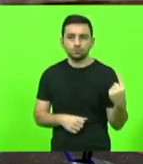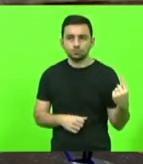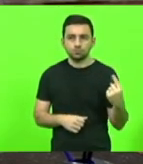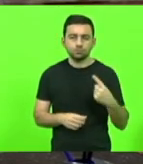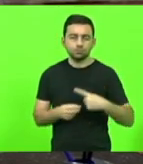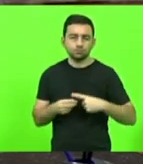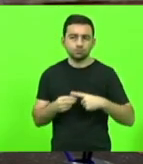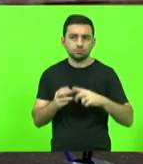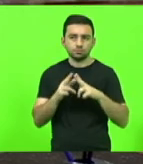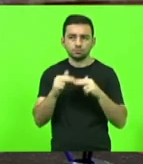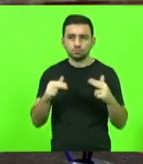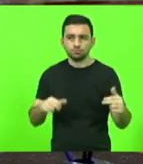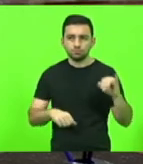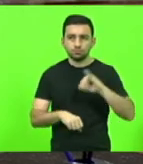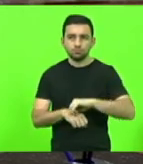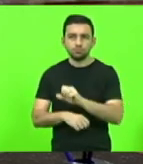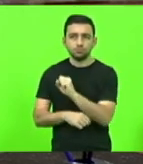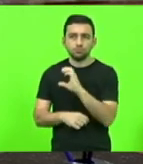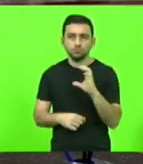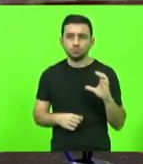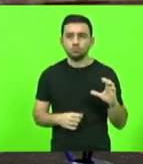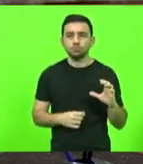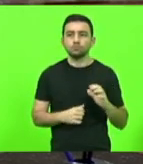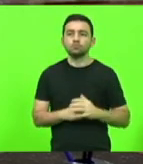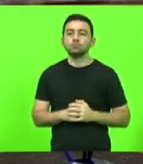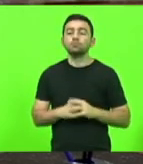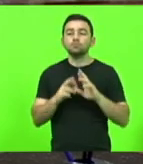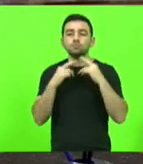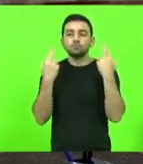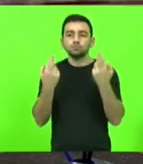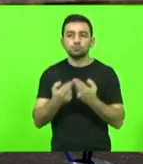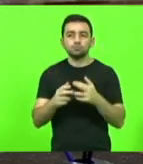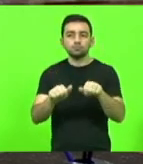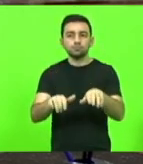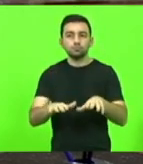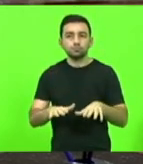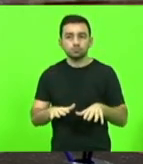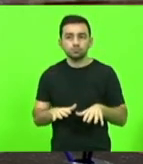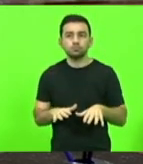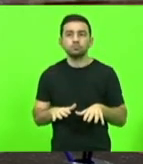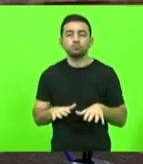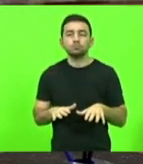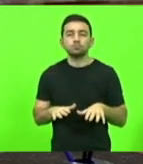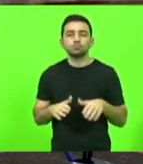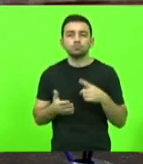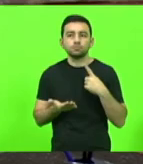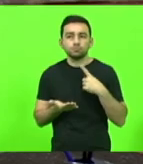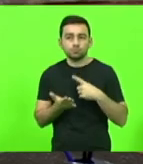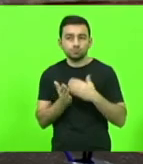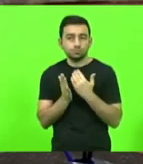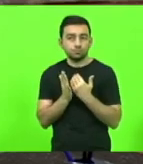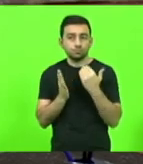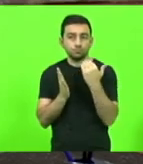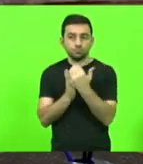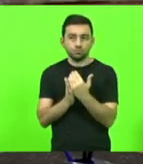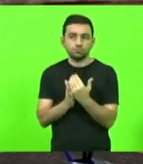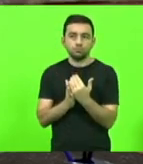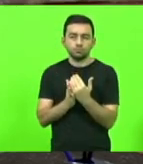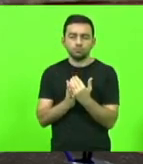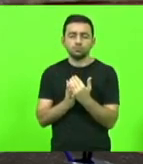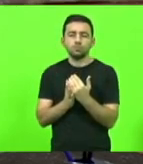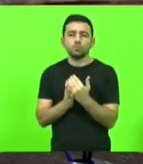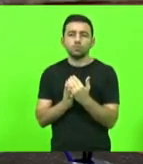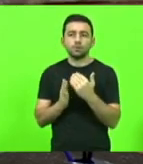cidade de Florianópolis, capital de Santa Catarina, reuniu-se a Assembleia Legislativa em sessão extraordinária. Ordem do dia.